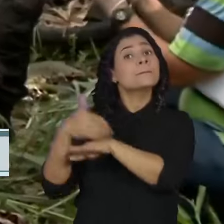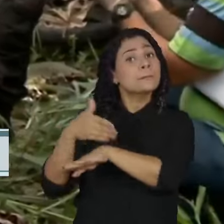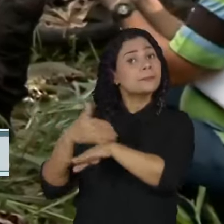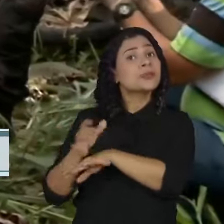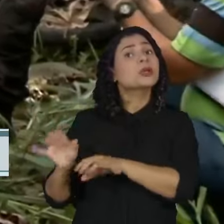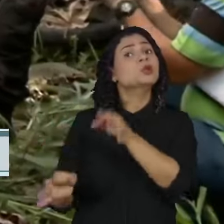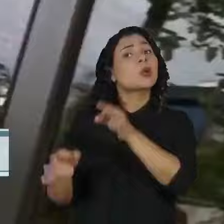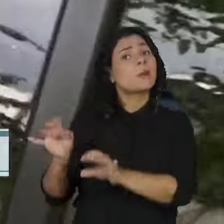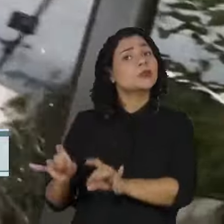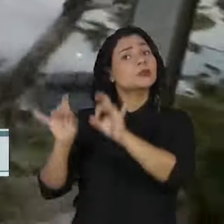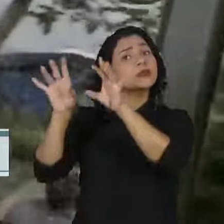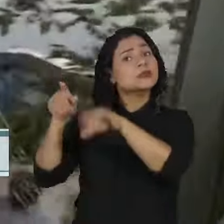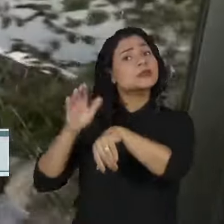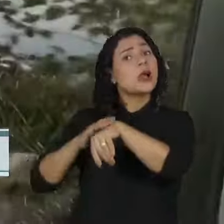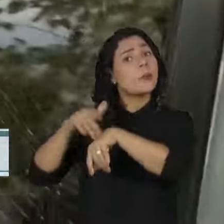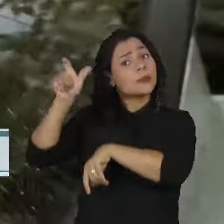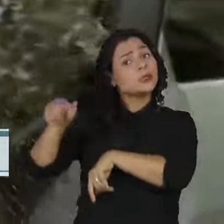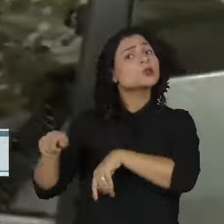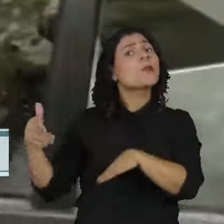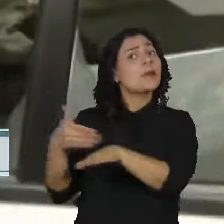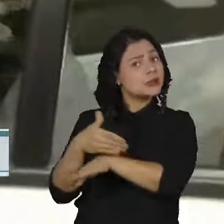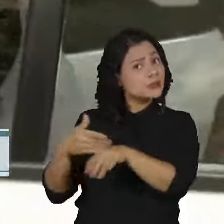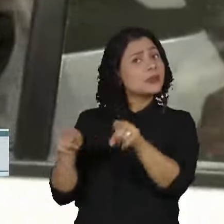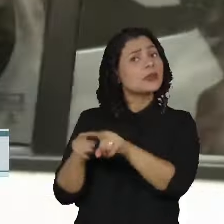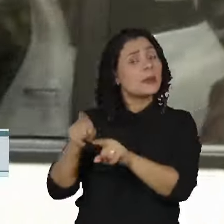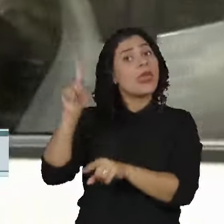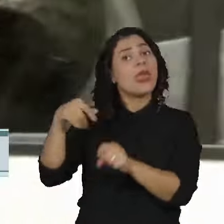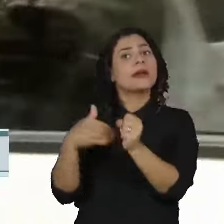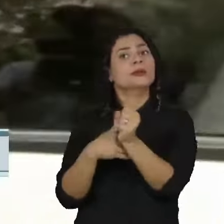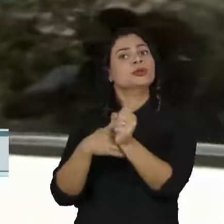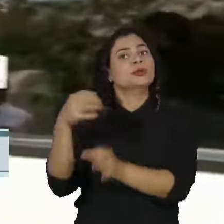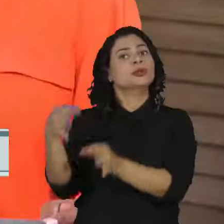foro privilegiado. O processo tramita em segredo de justiça.